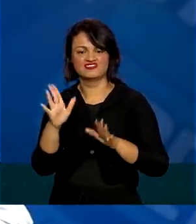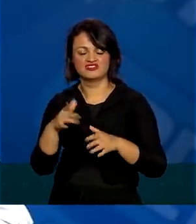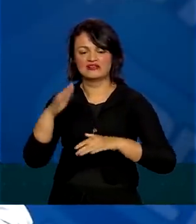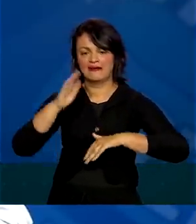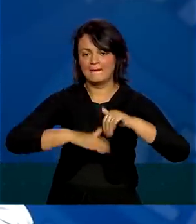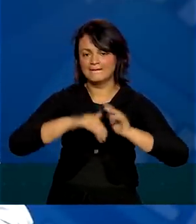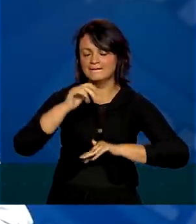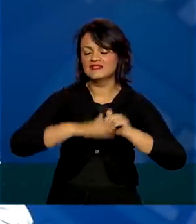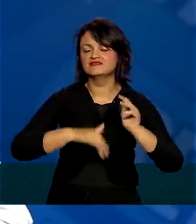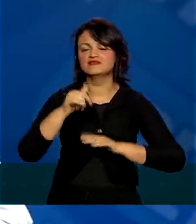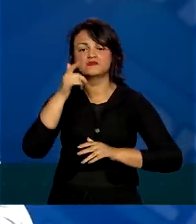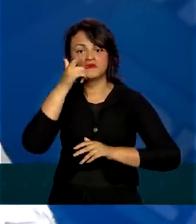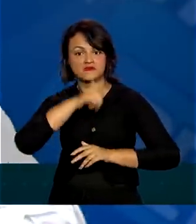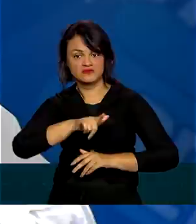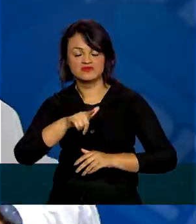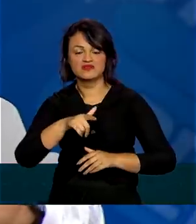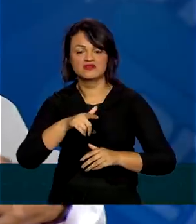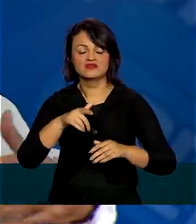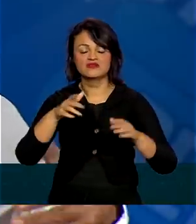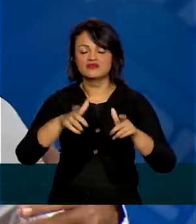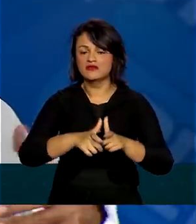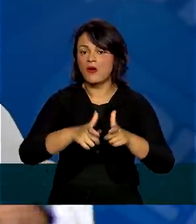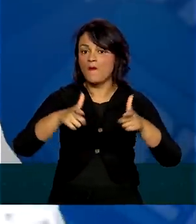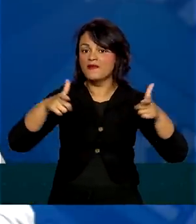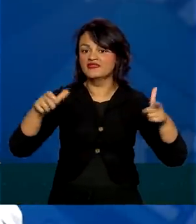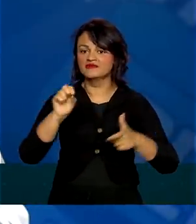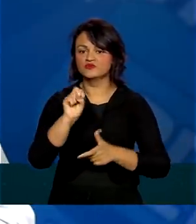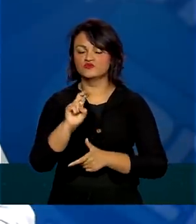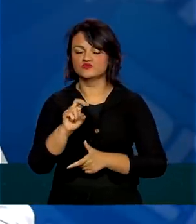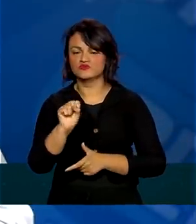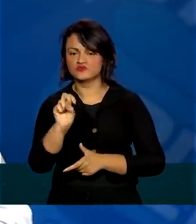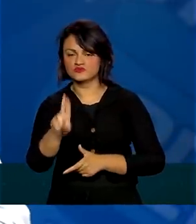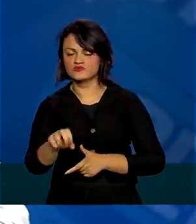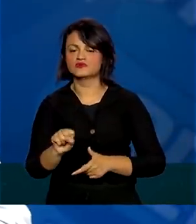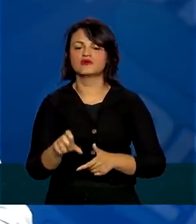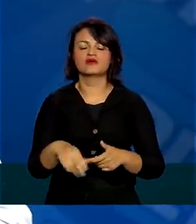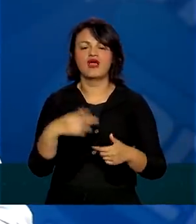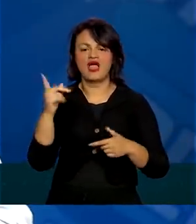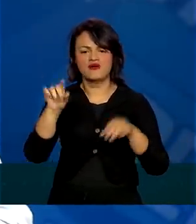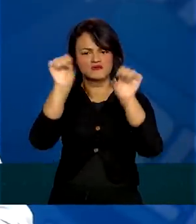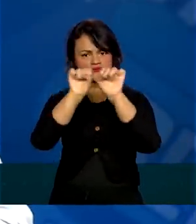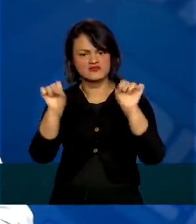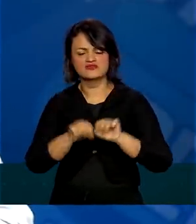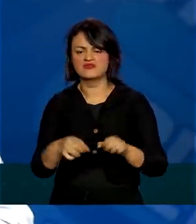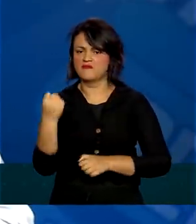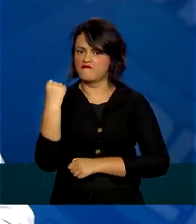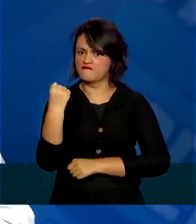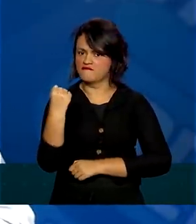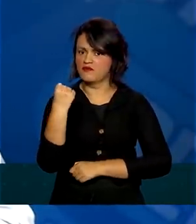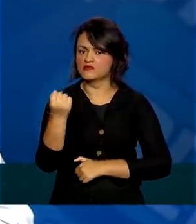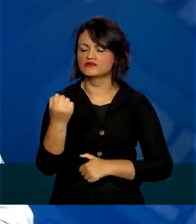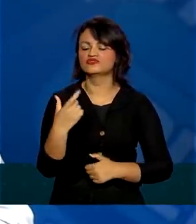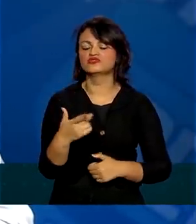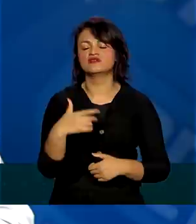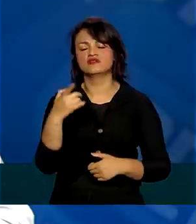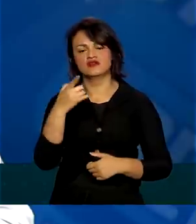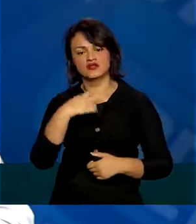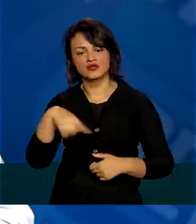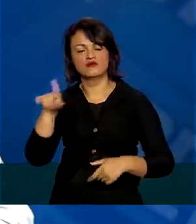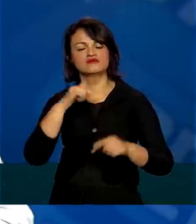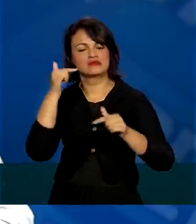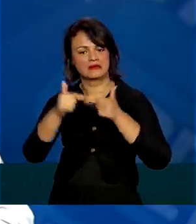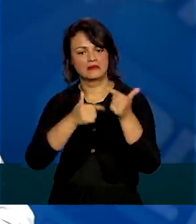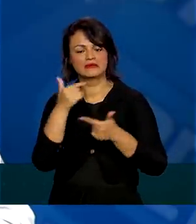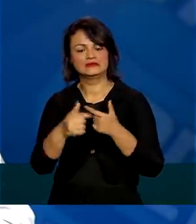capacitando melhor. A expansão do SUS, o SUS é um sistema muito forte, a gente tem